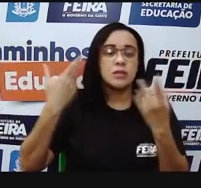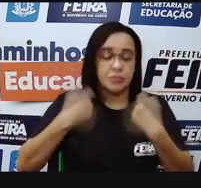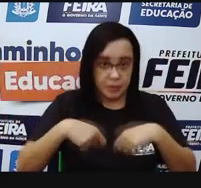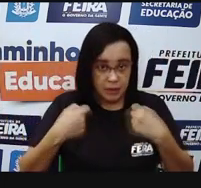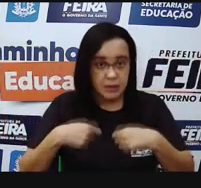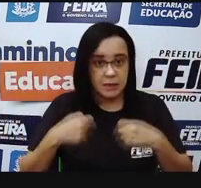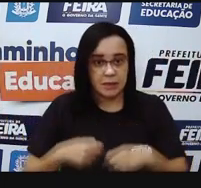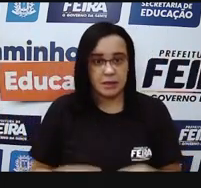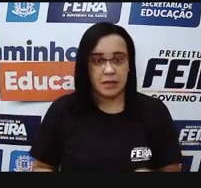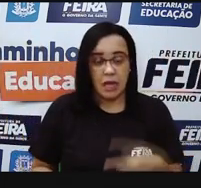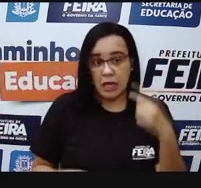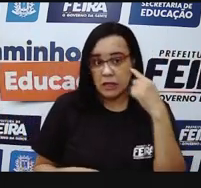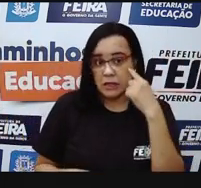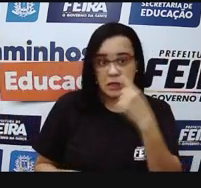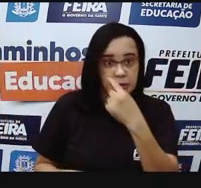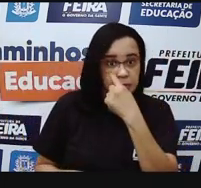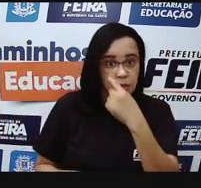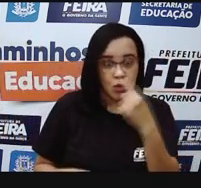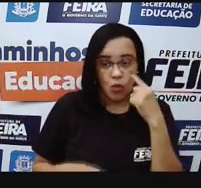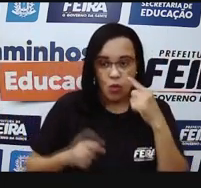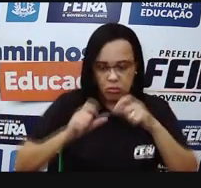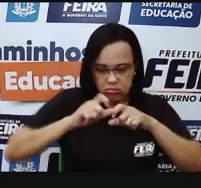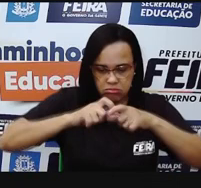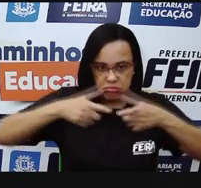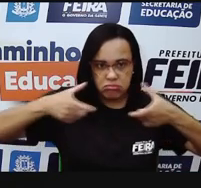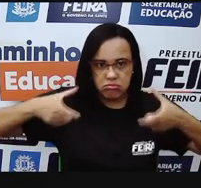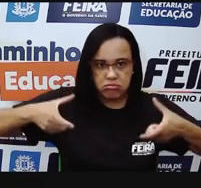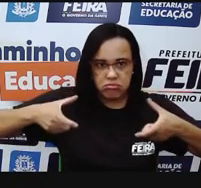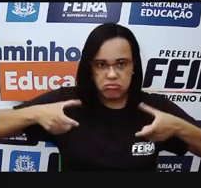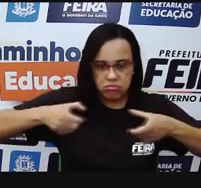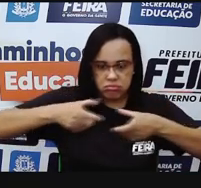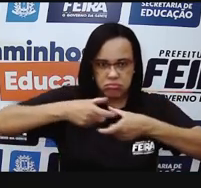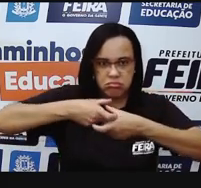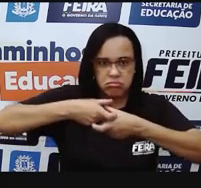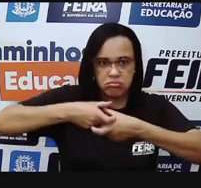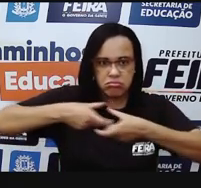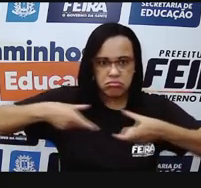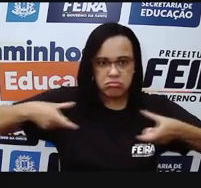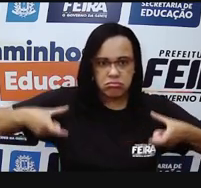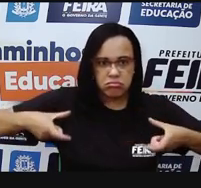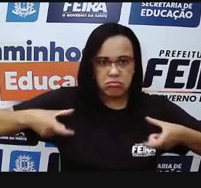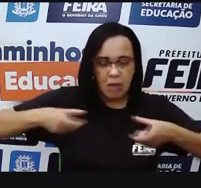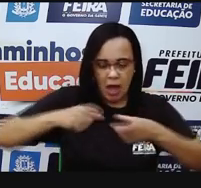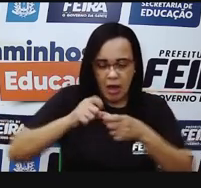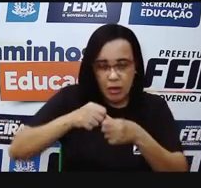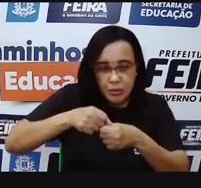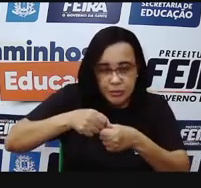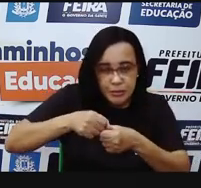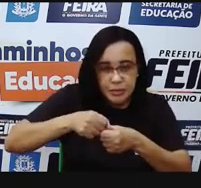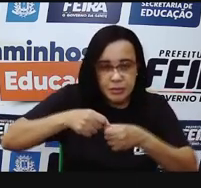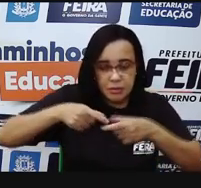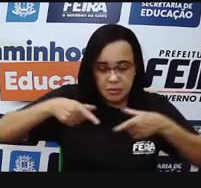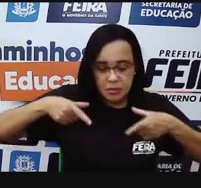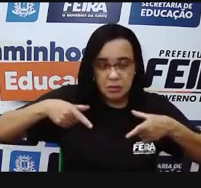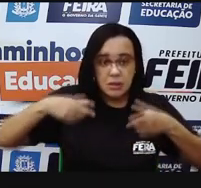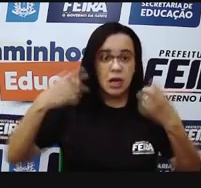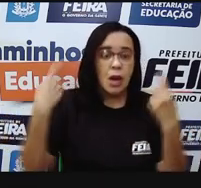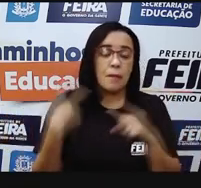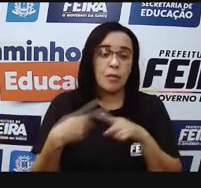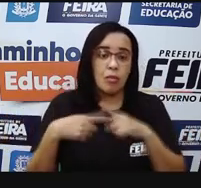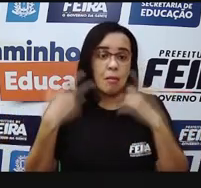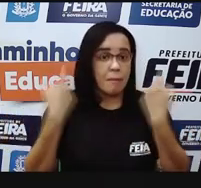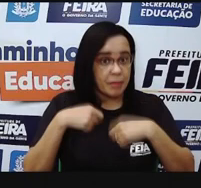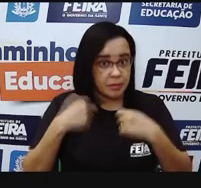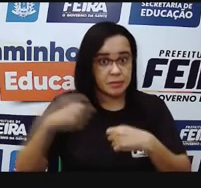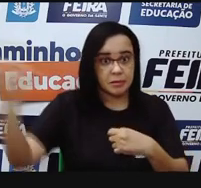dilatar, ela vai aumentar o seu tamanho. E quando é esse espaço, então, essa apertura da senhora? E quando a gente